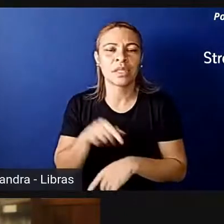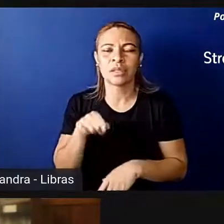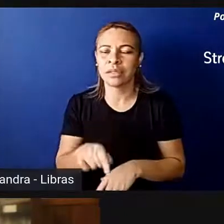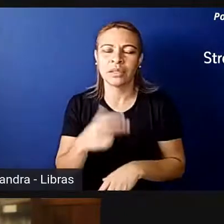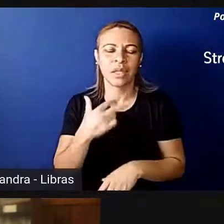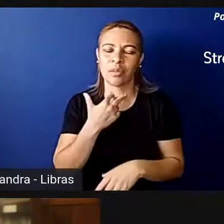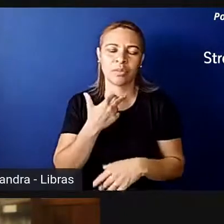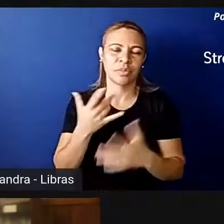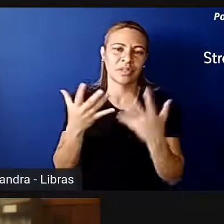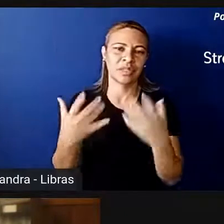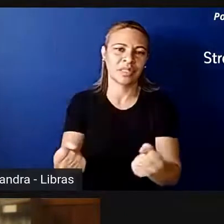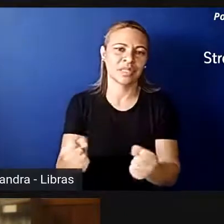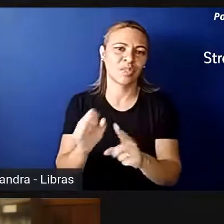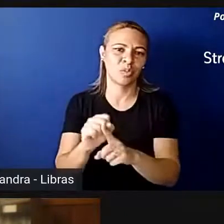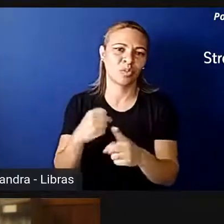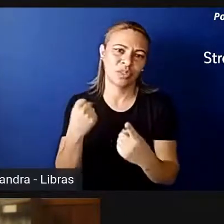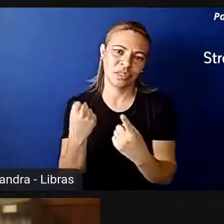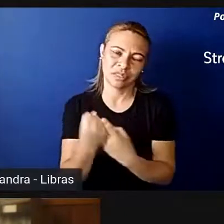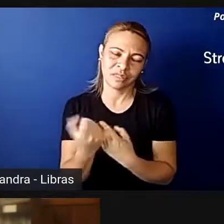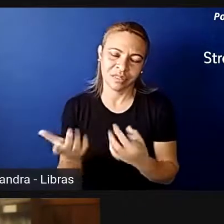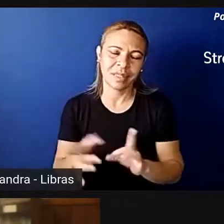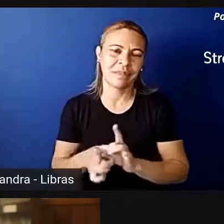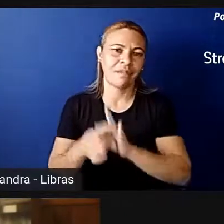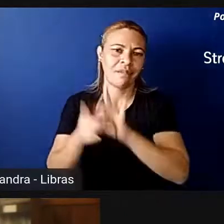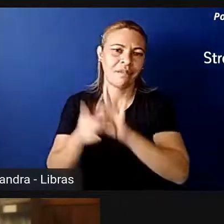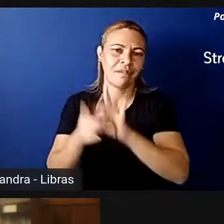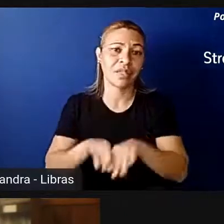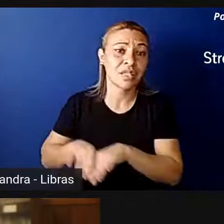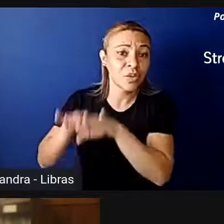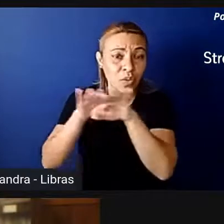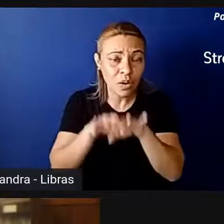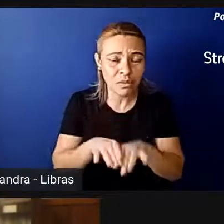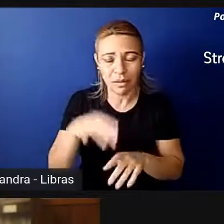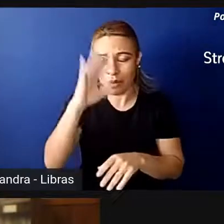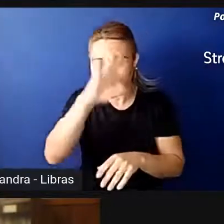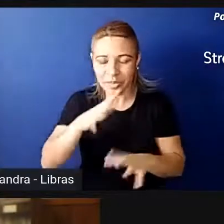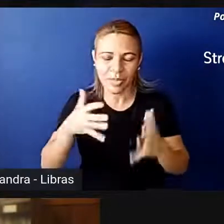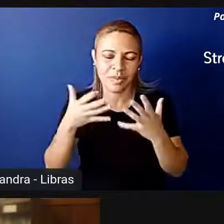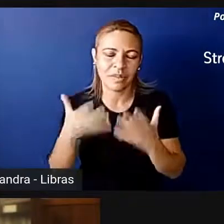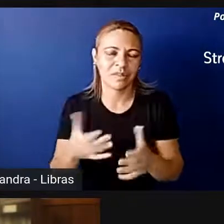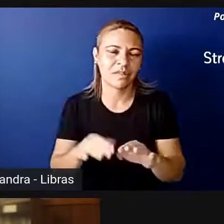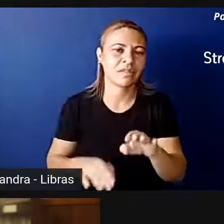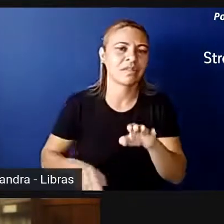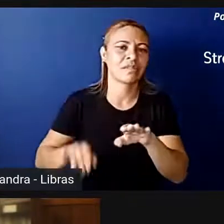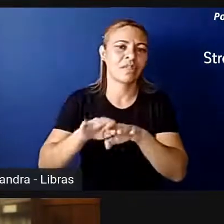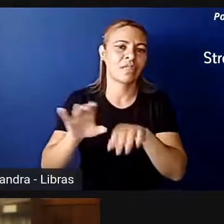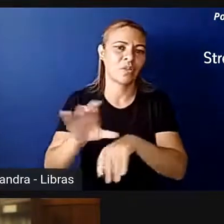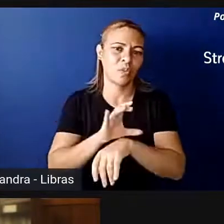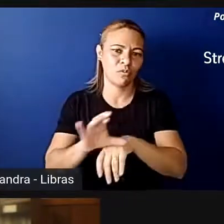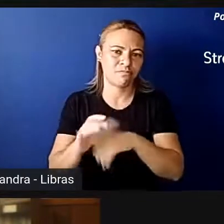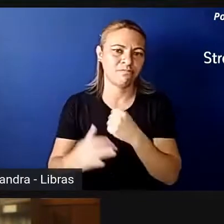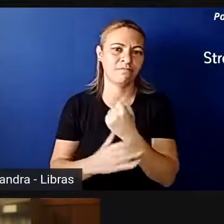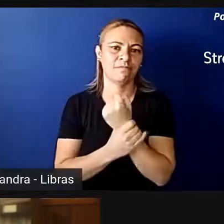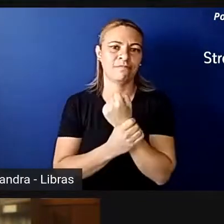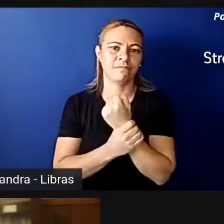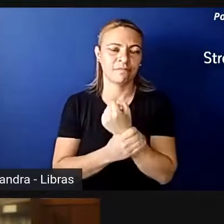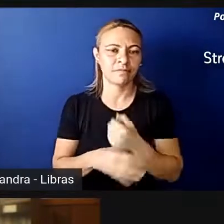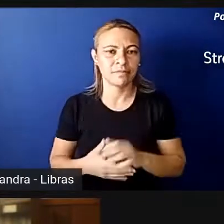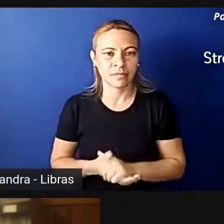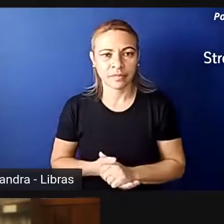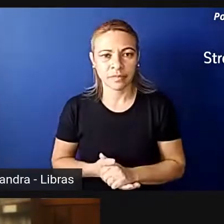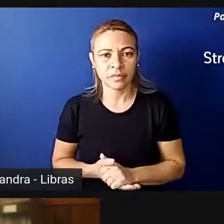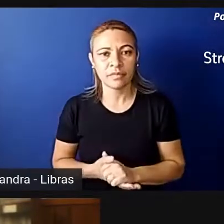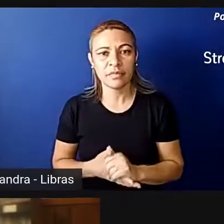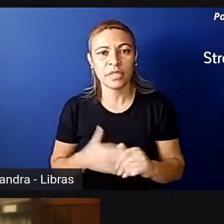uma sociedade livre, justa e igualitária como a que o Brasil quer ser e que a nossa Constituição nos garante. Em relação às